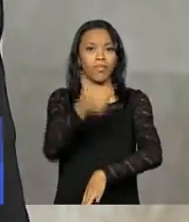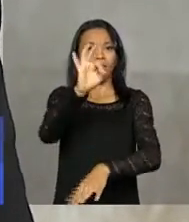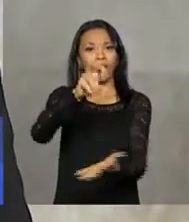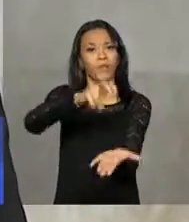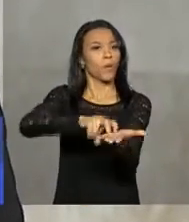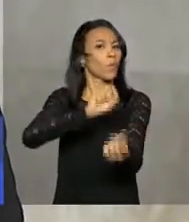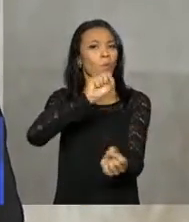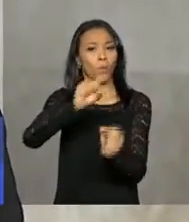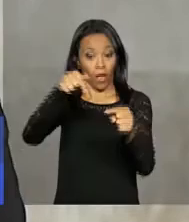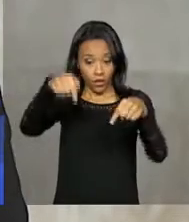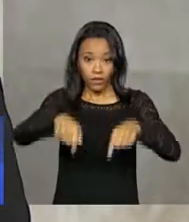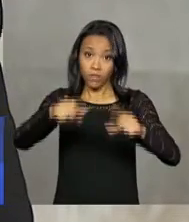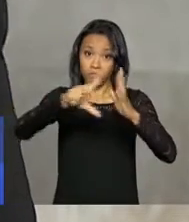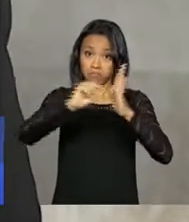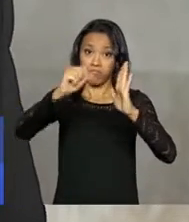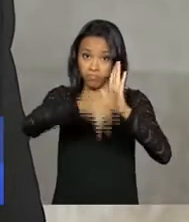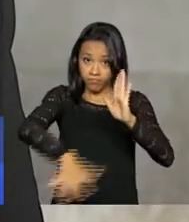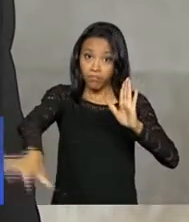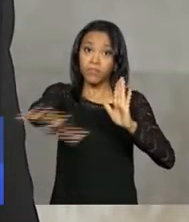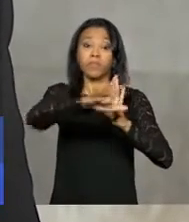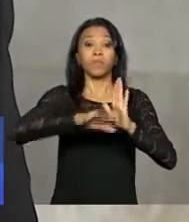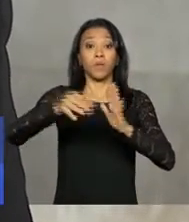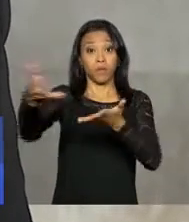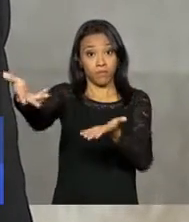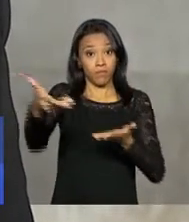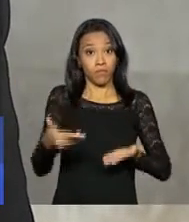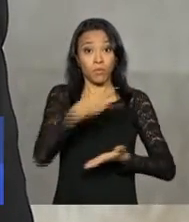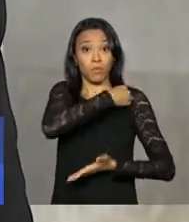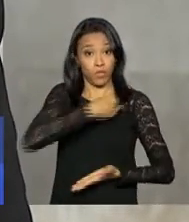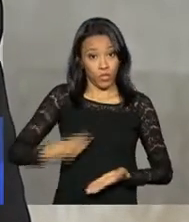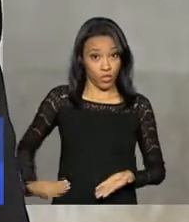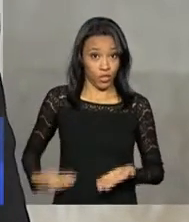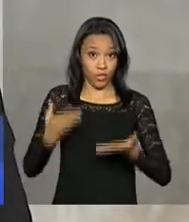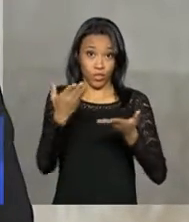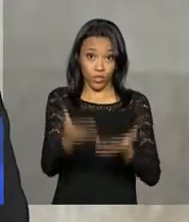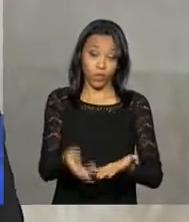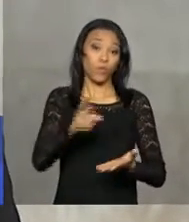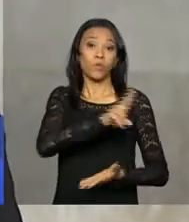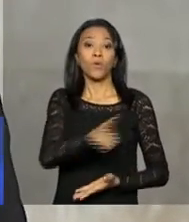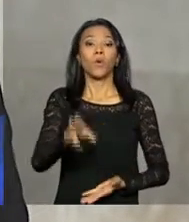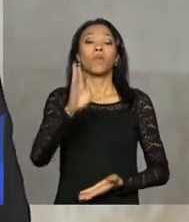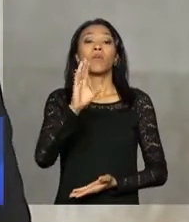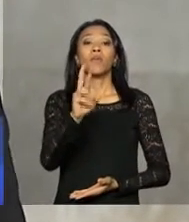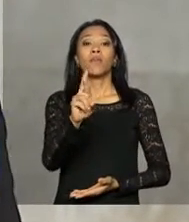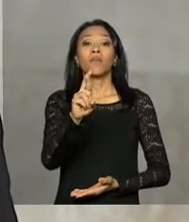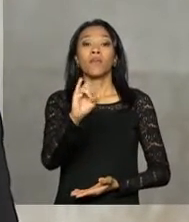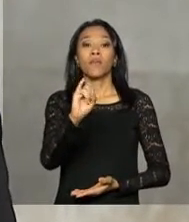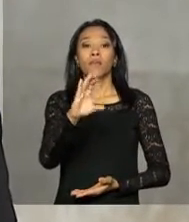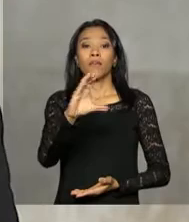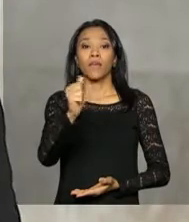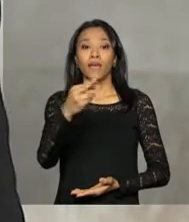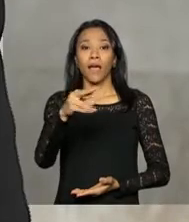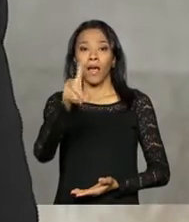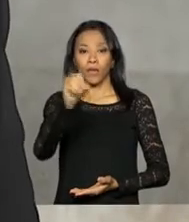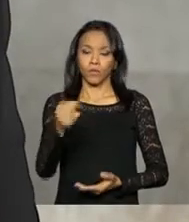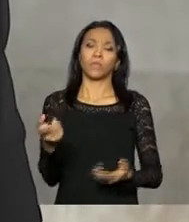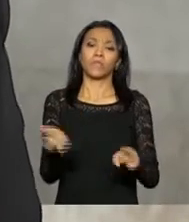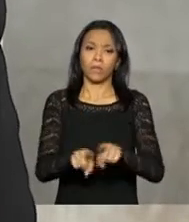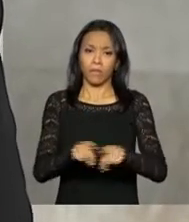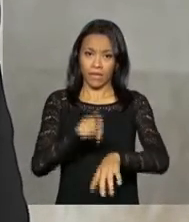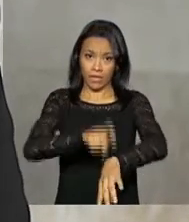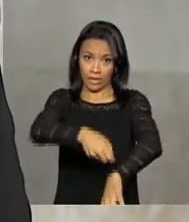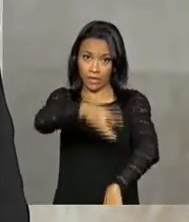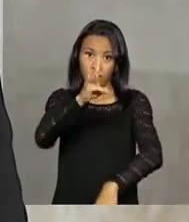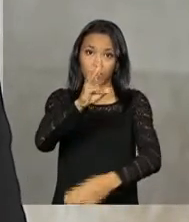da manhã, aqui no Palácio do Planalto, o ministro-chefe da Secretaria de Governo, Ricardo Berzoini. E às 3 da tarde, a